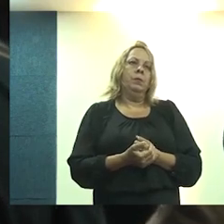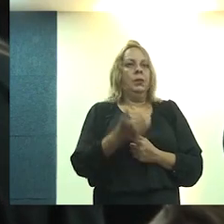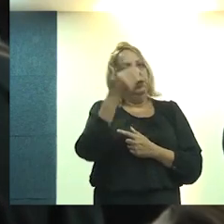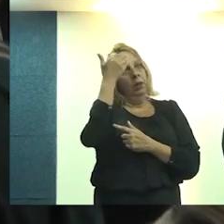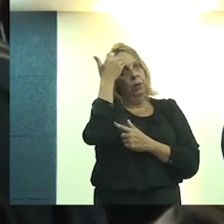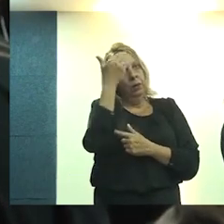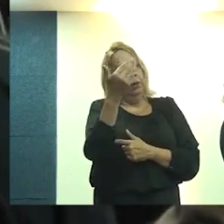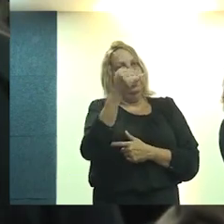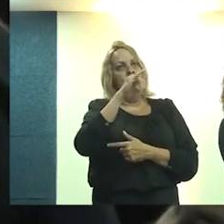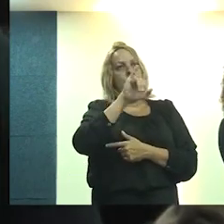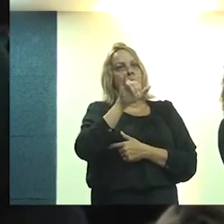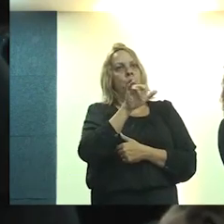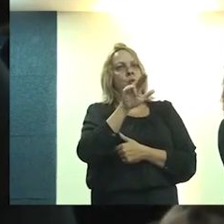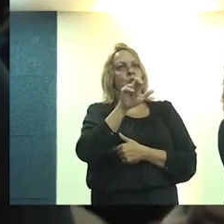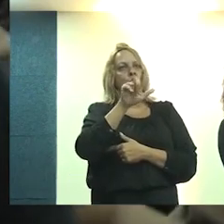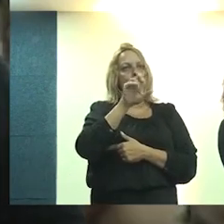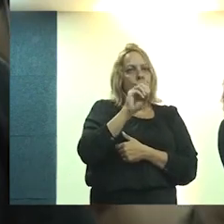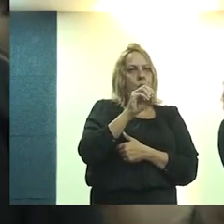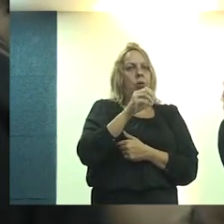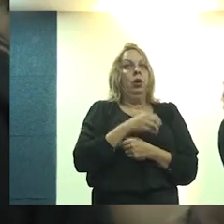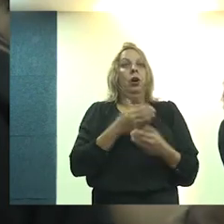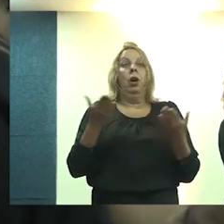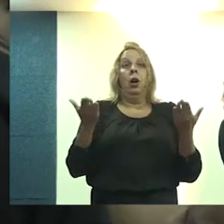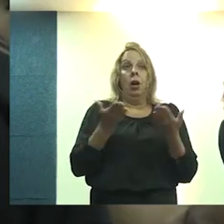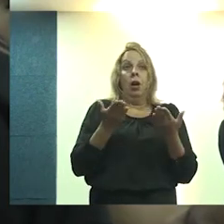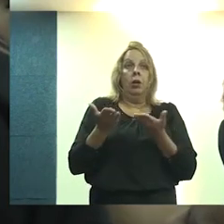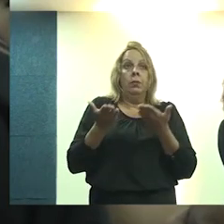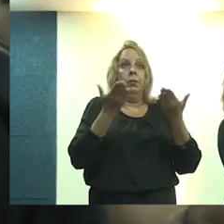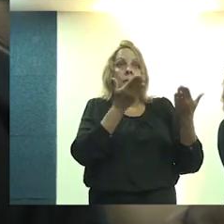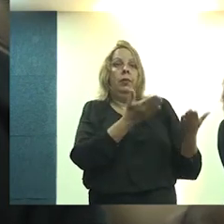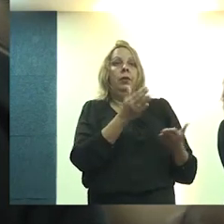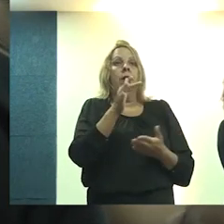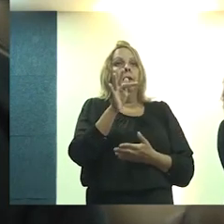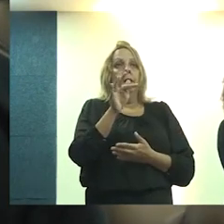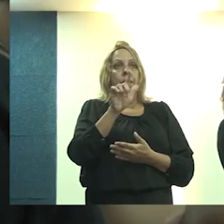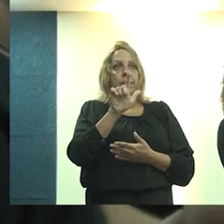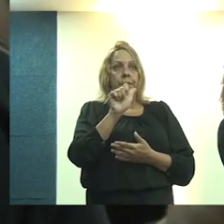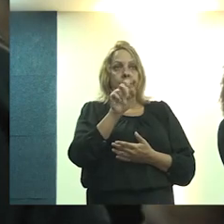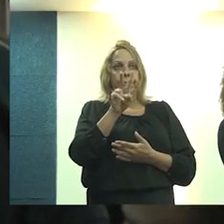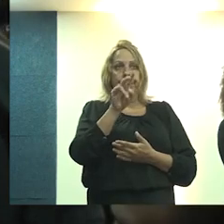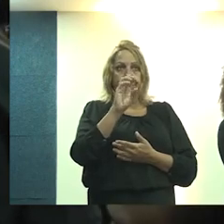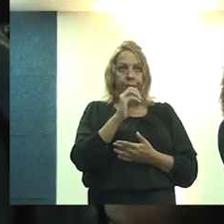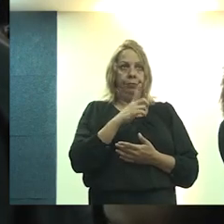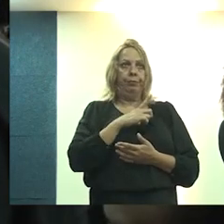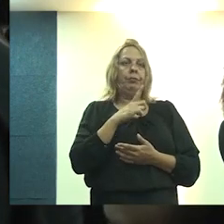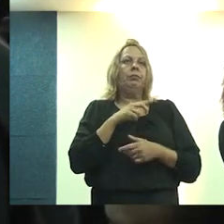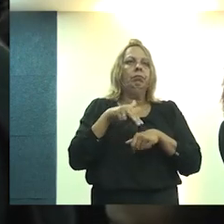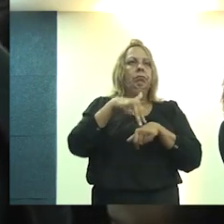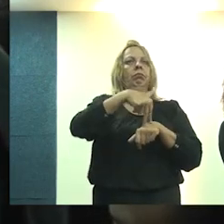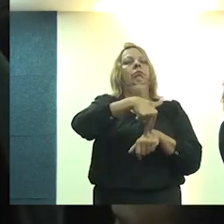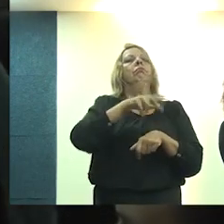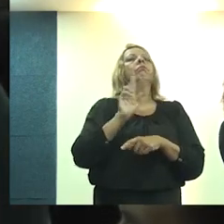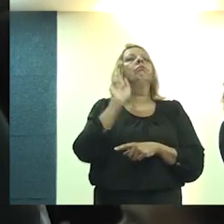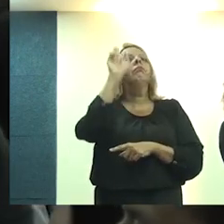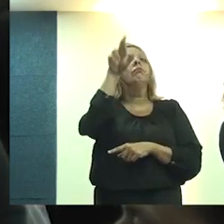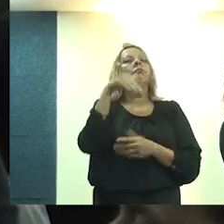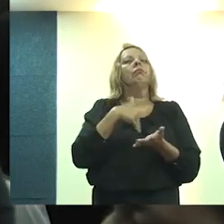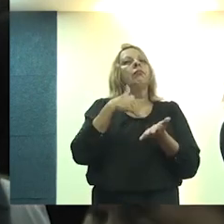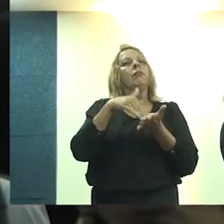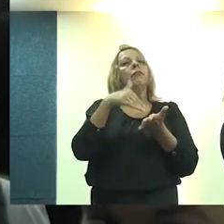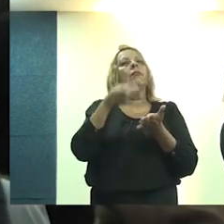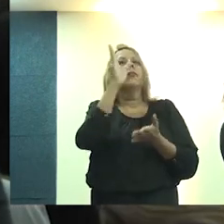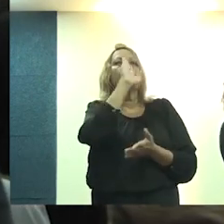Obrigada, senhor Júlio. Passamos agora a palavra para o senhor Flávio Tavares, neste ato, representando o